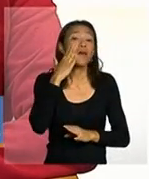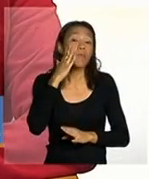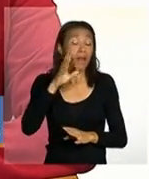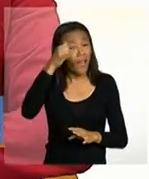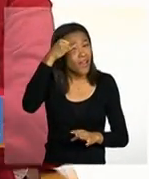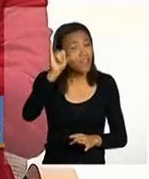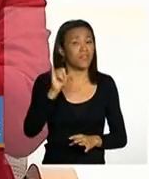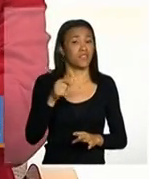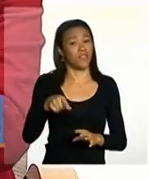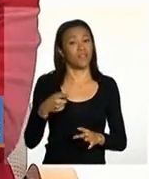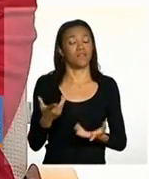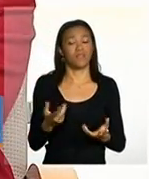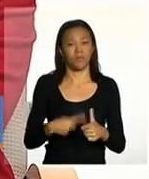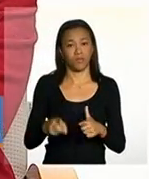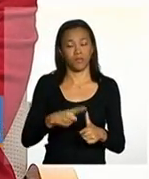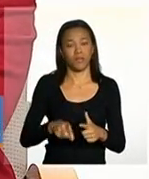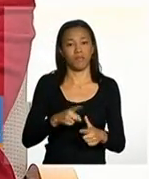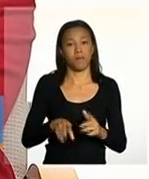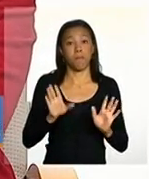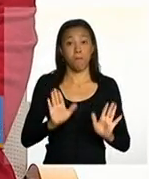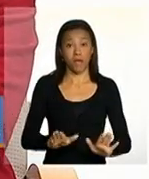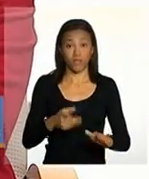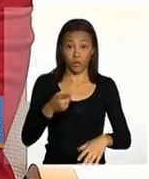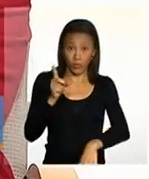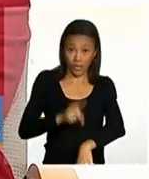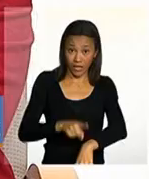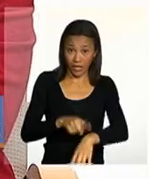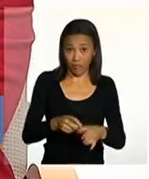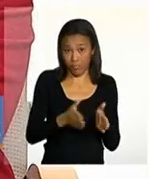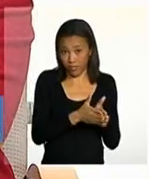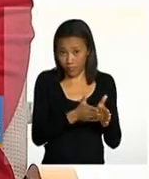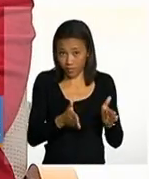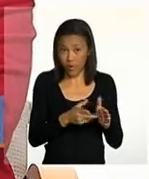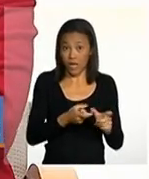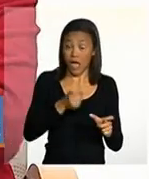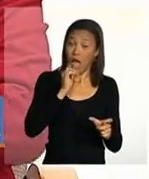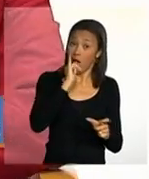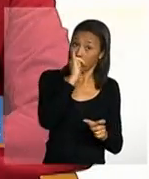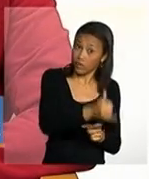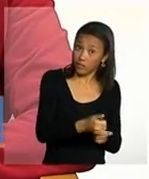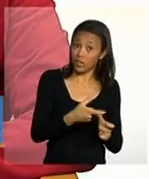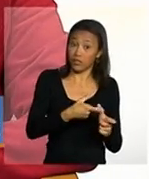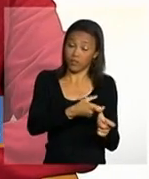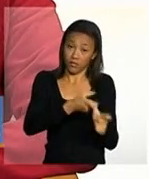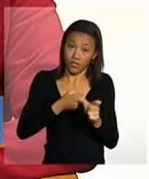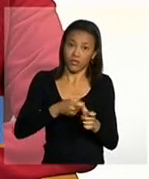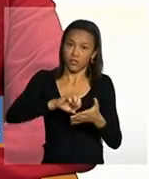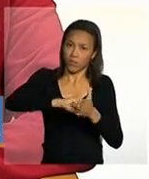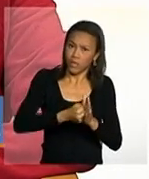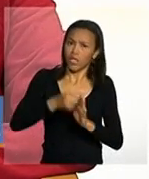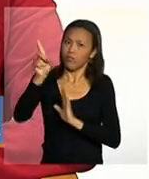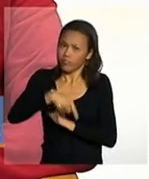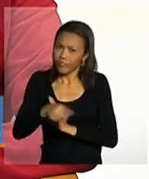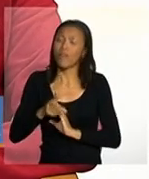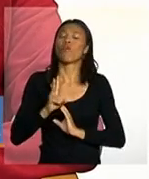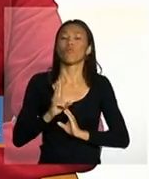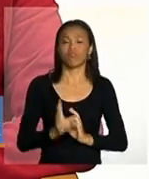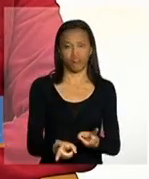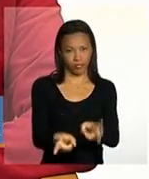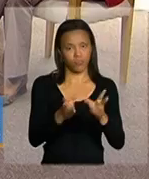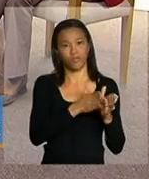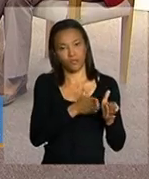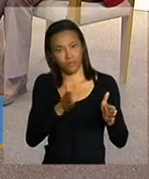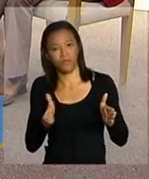essa questão da insegurança mas os prazos desses efeitos advertência bloqueio e suspensão eles são mantidos eles continuam os mesmos só viu